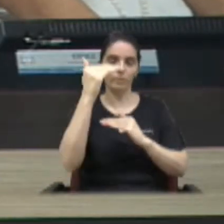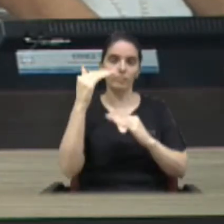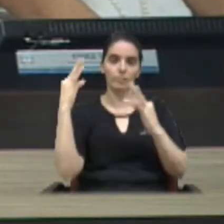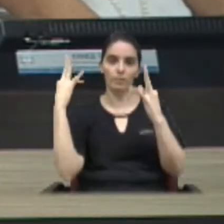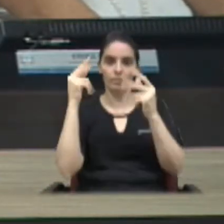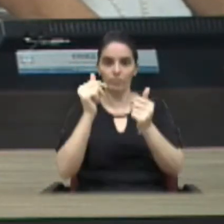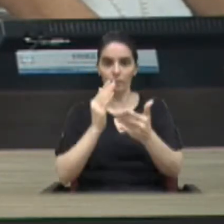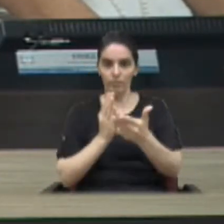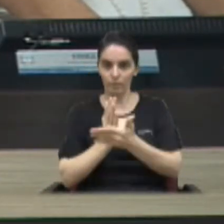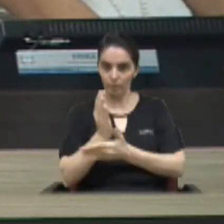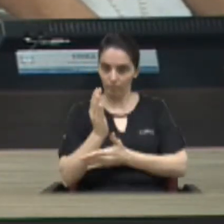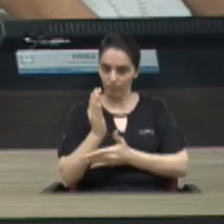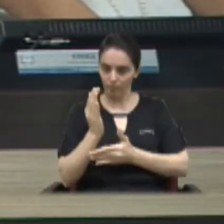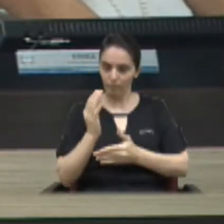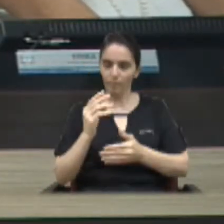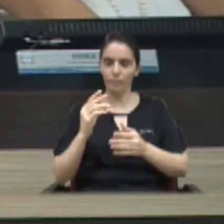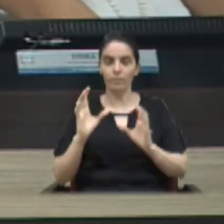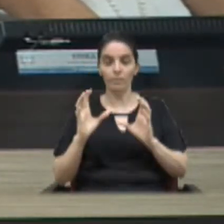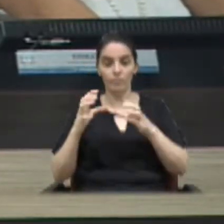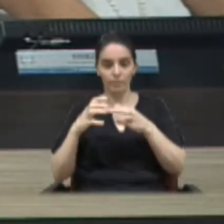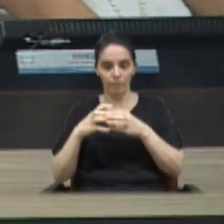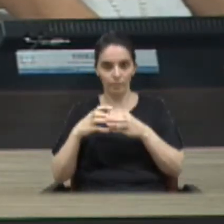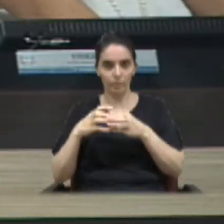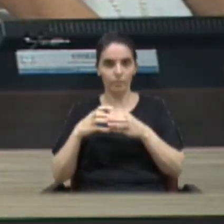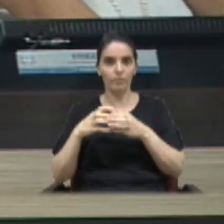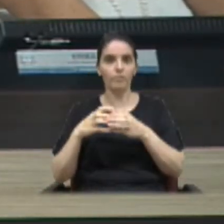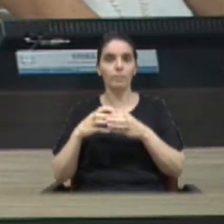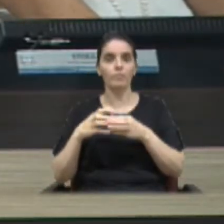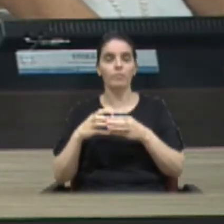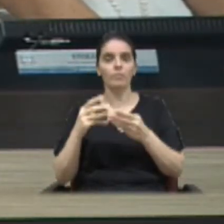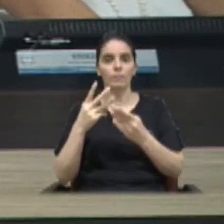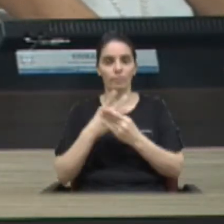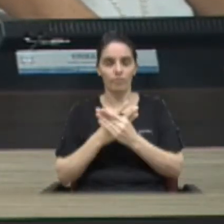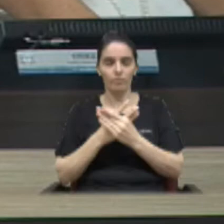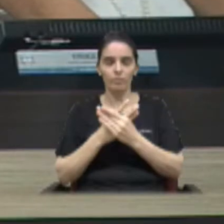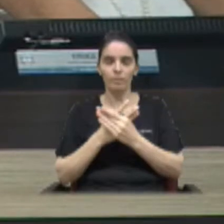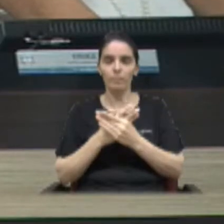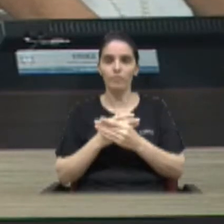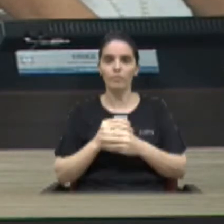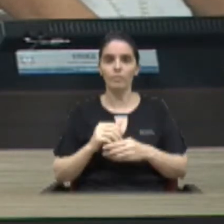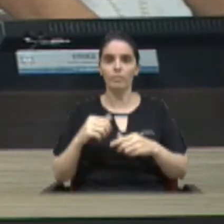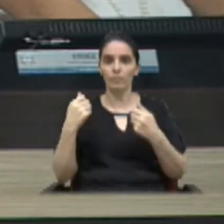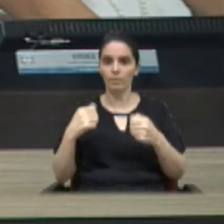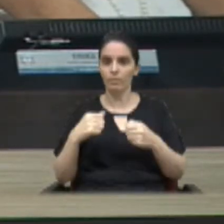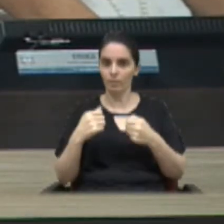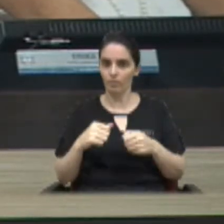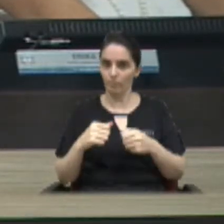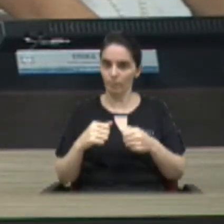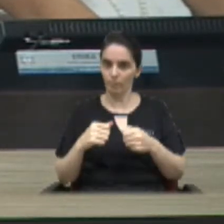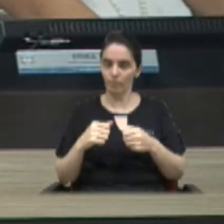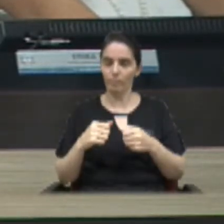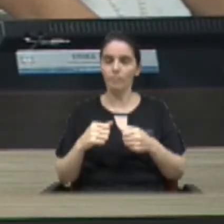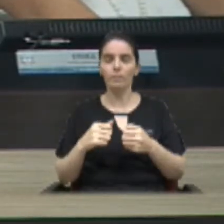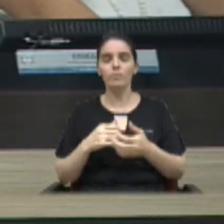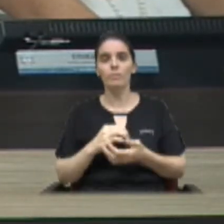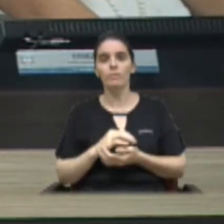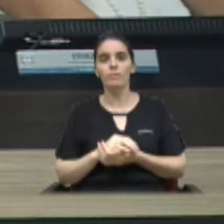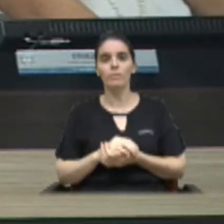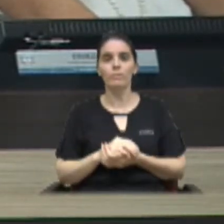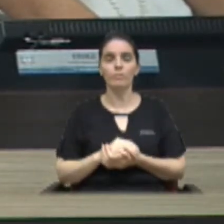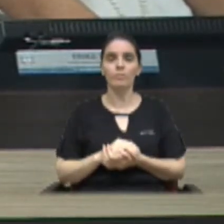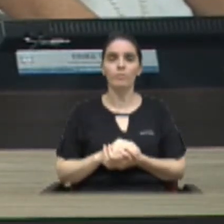e inequívoca por parte dos nobres membros dessa igreja Casa de Leis vestindo assim perfeitamente a hipótese pré